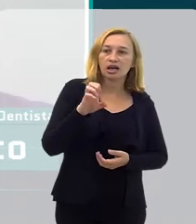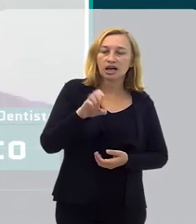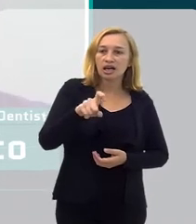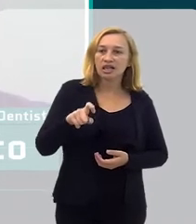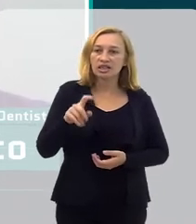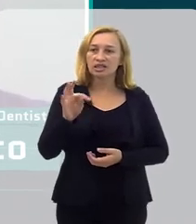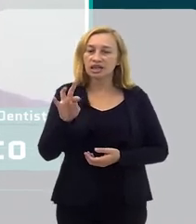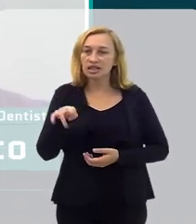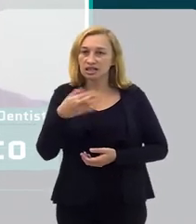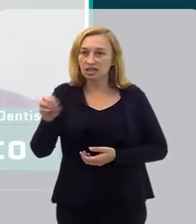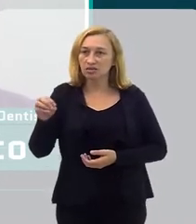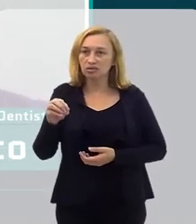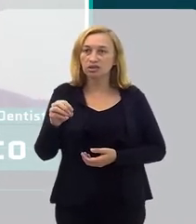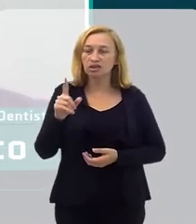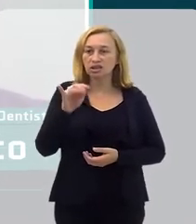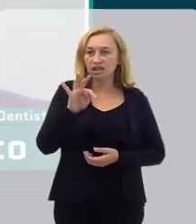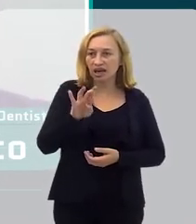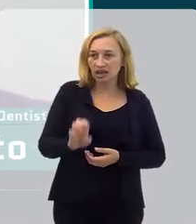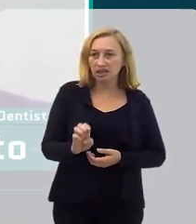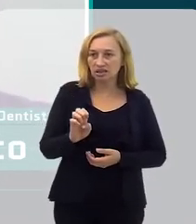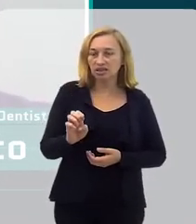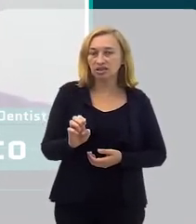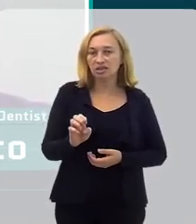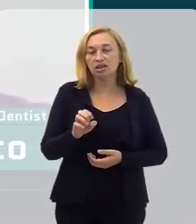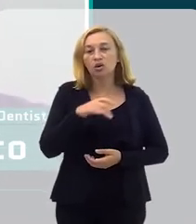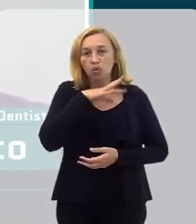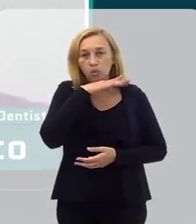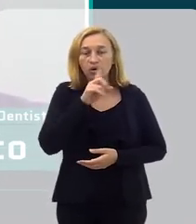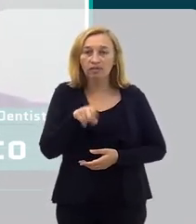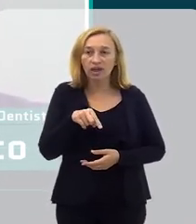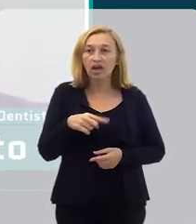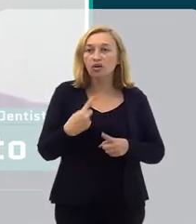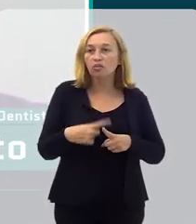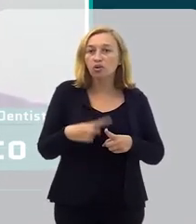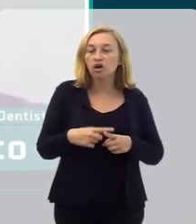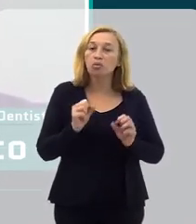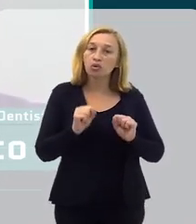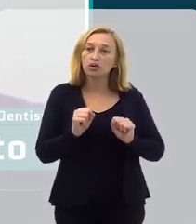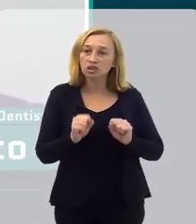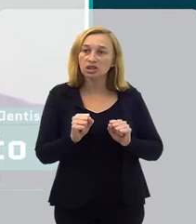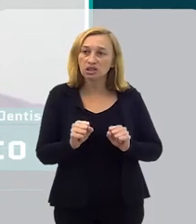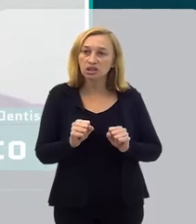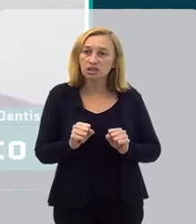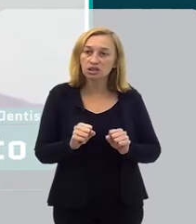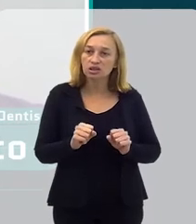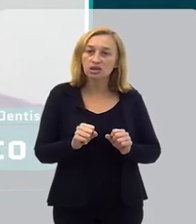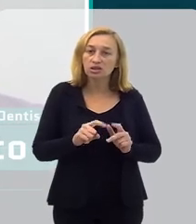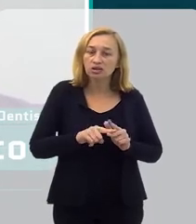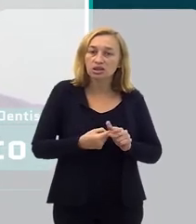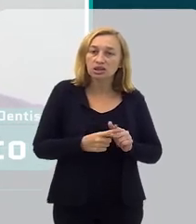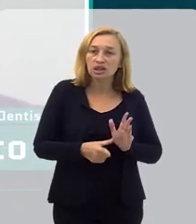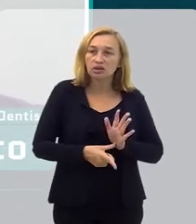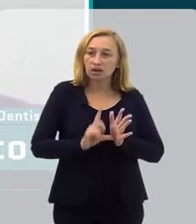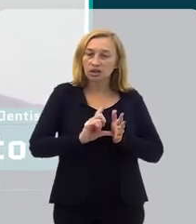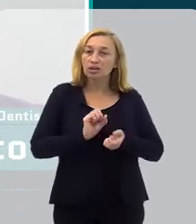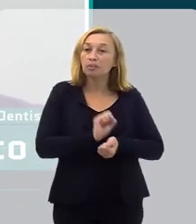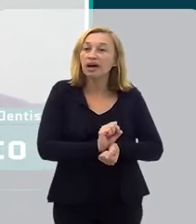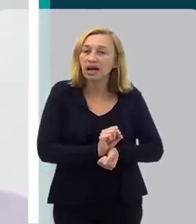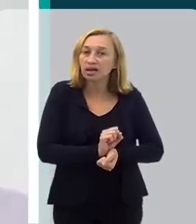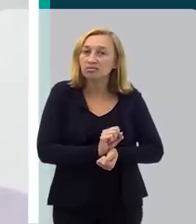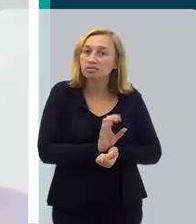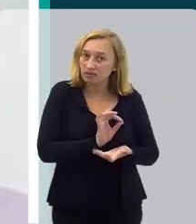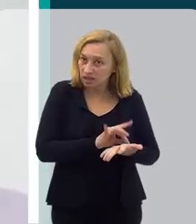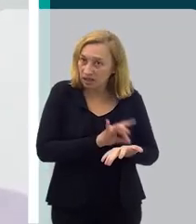uma perda de um dente, uma verdadeira mutilação, né? Porque isso aí poderia ter sido visto lá atrás e ter paralisado,